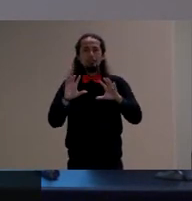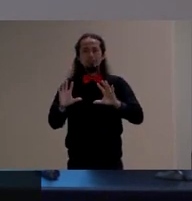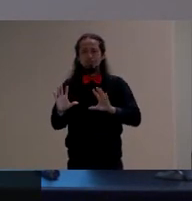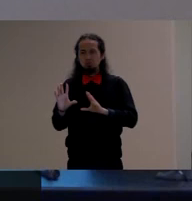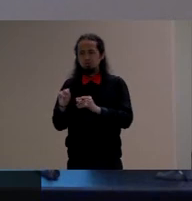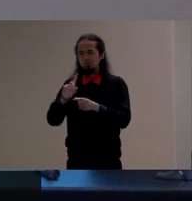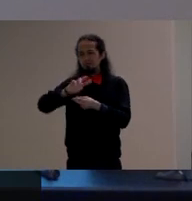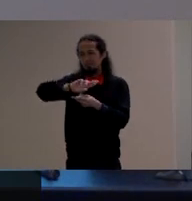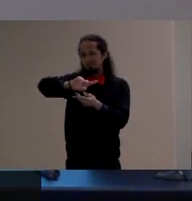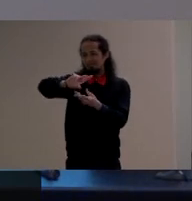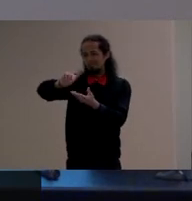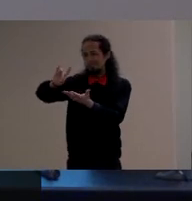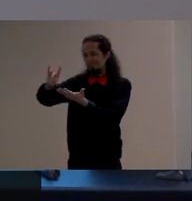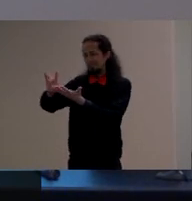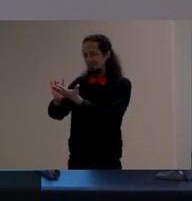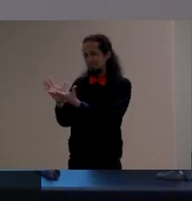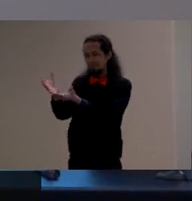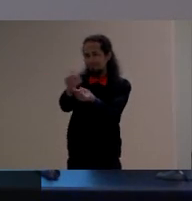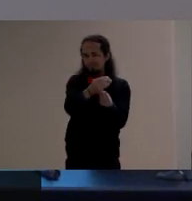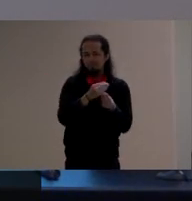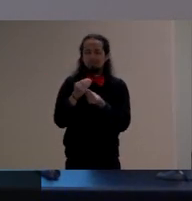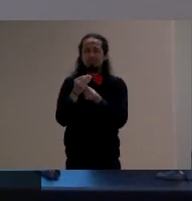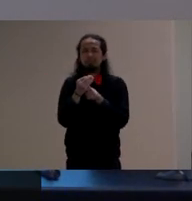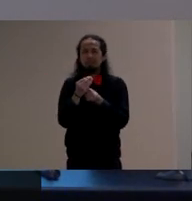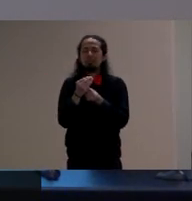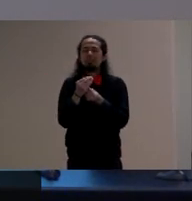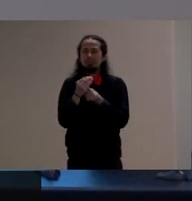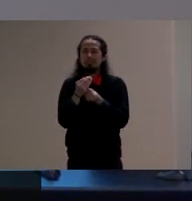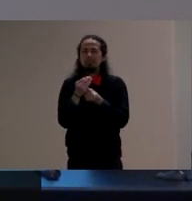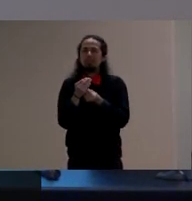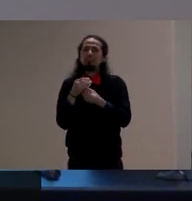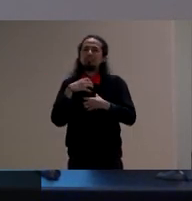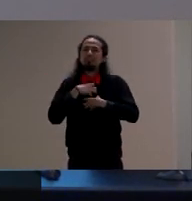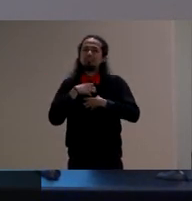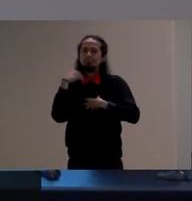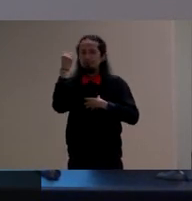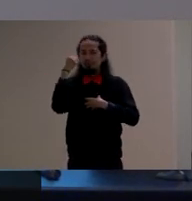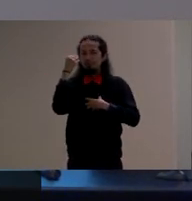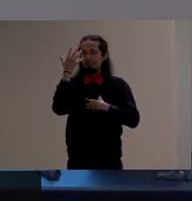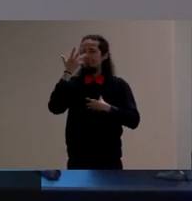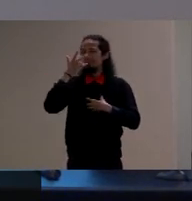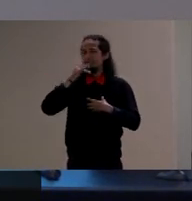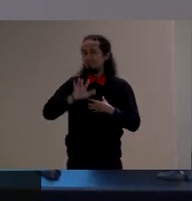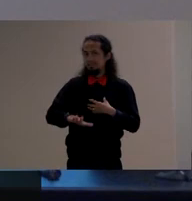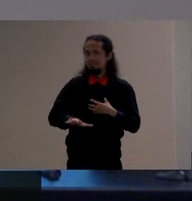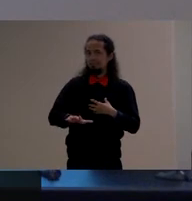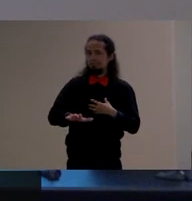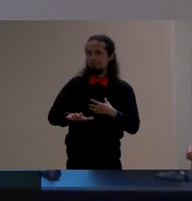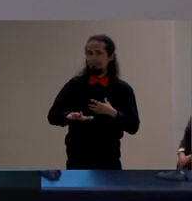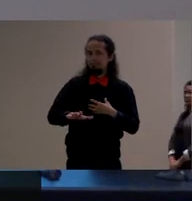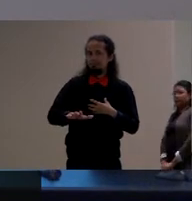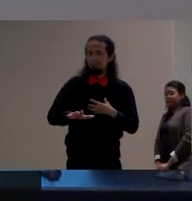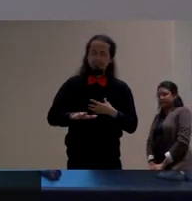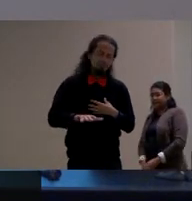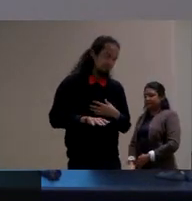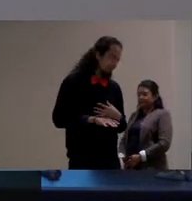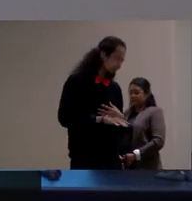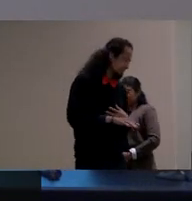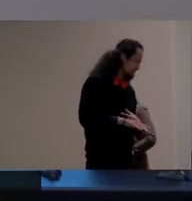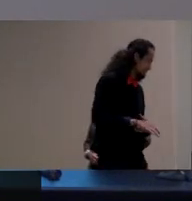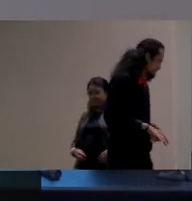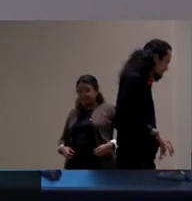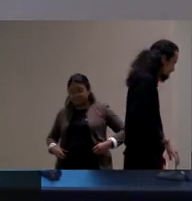organizar as situações de experiência infantil e é uma coisa bem importante que é a questão da